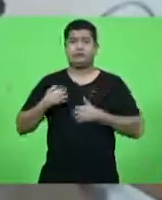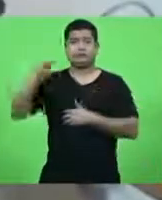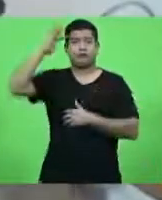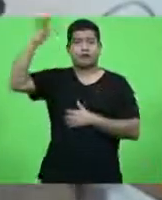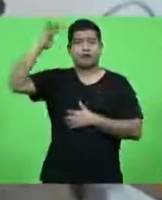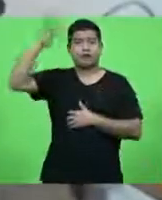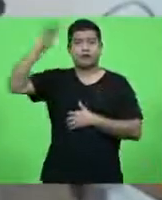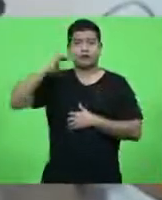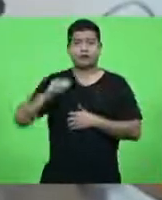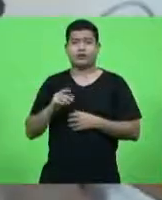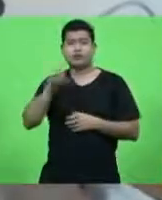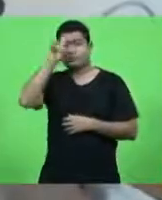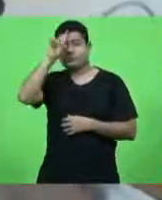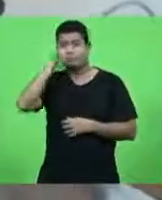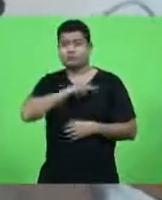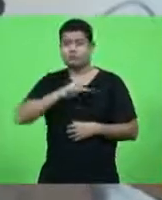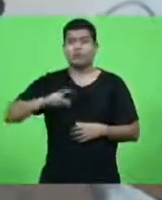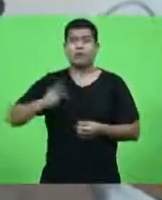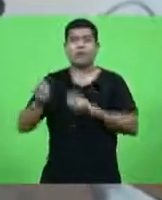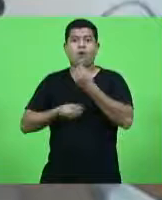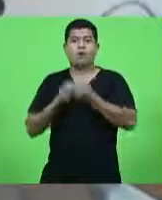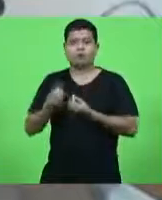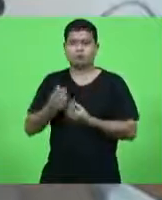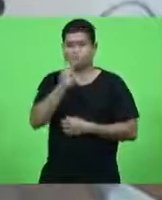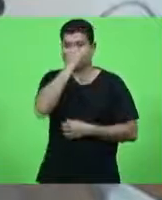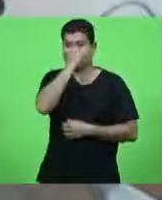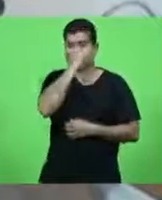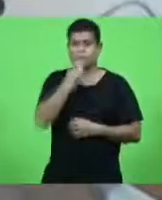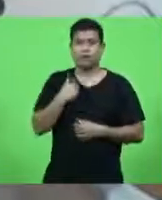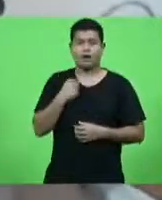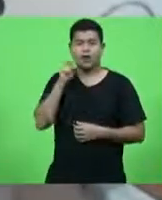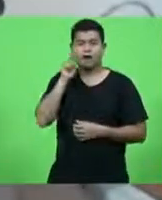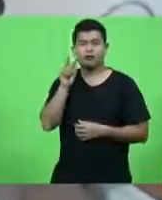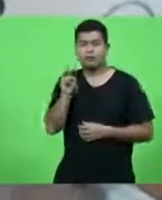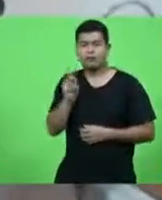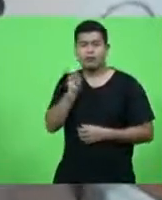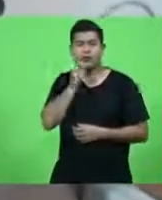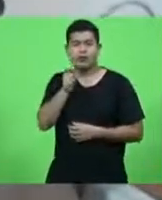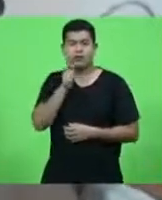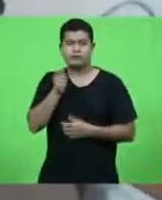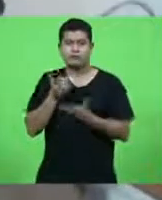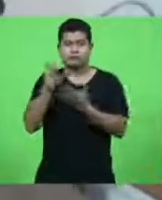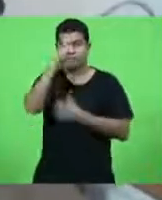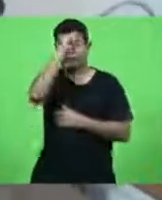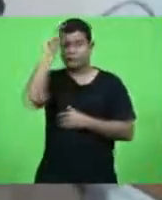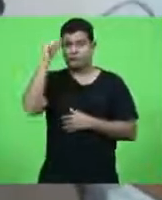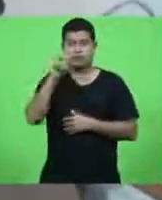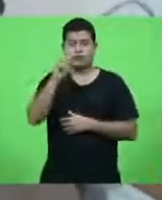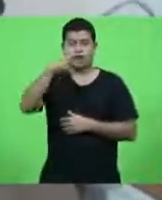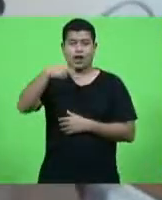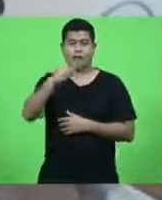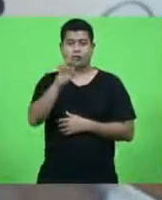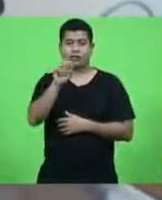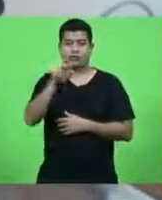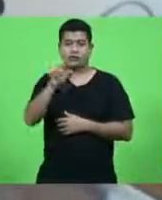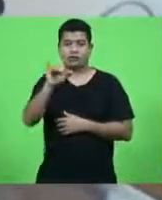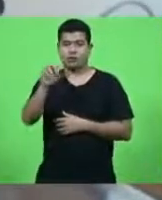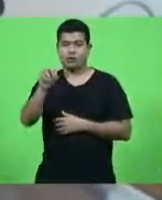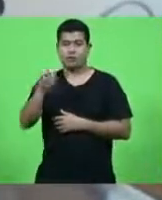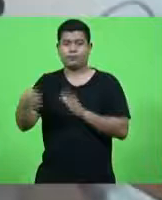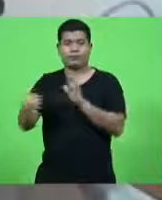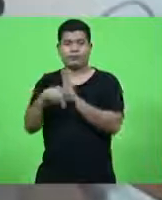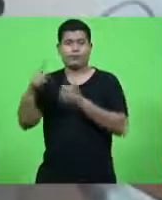públicos como não estão eu li uma entrevista do prefeito de lajes senhor antônio serão ex-colega nosso e disse o seguinte